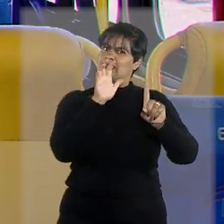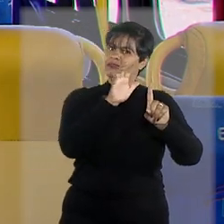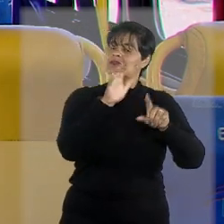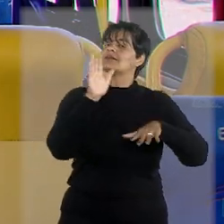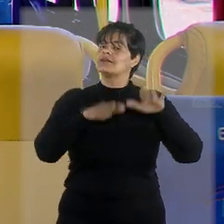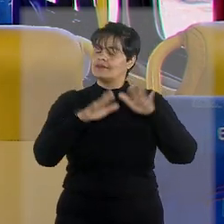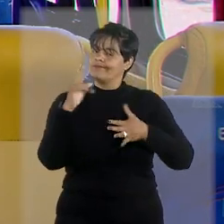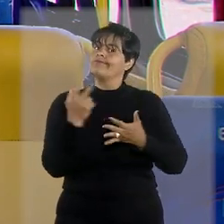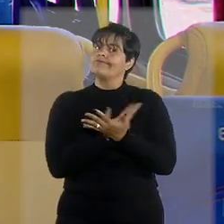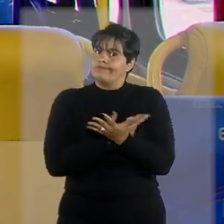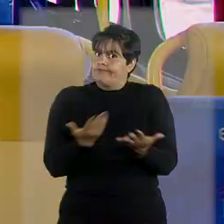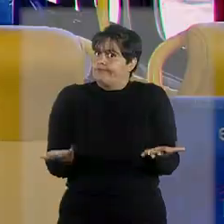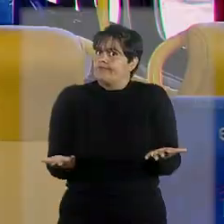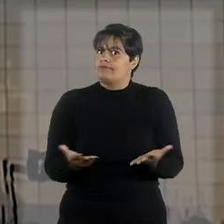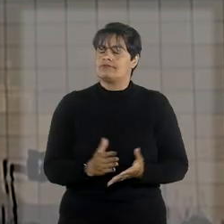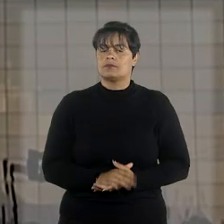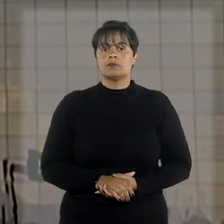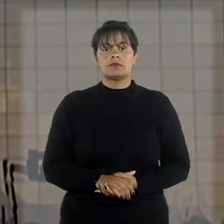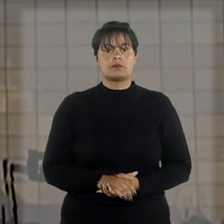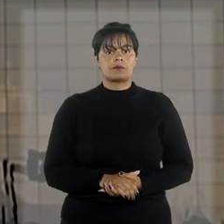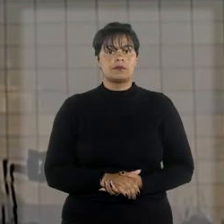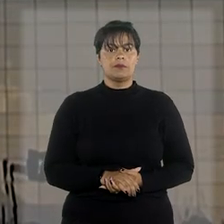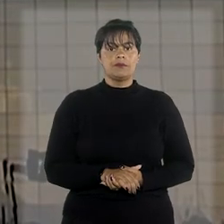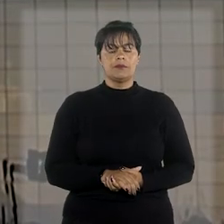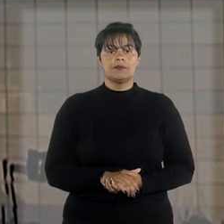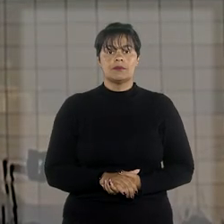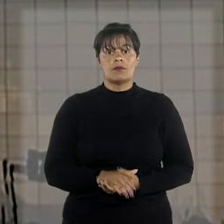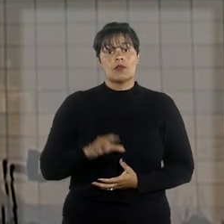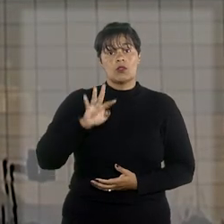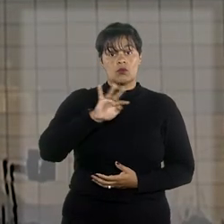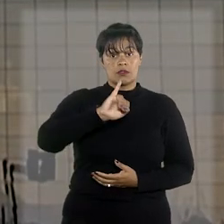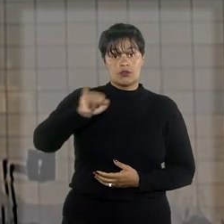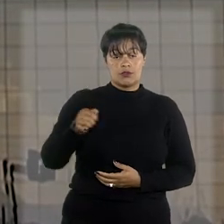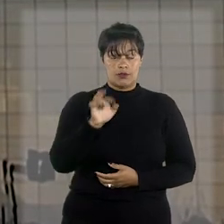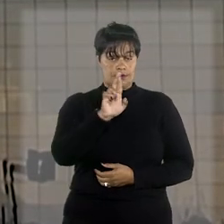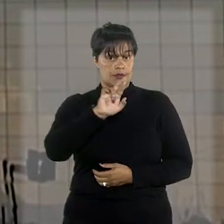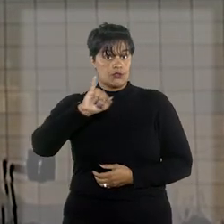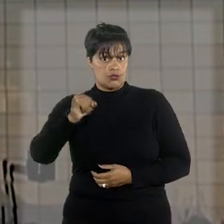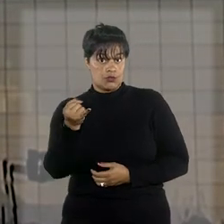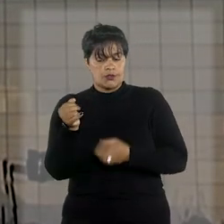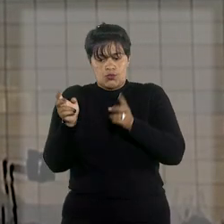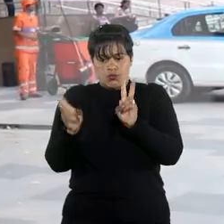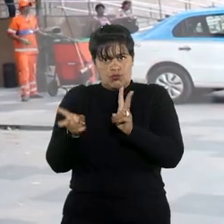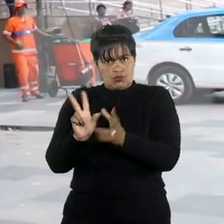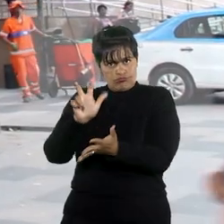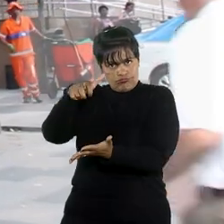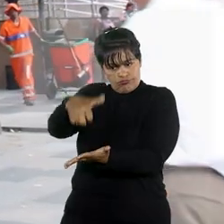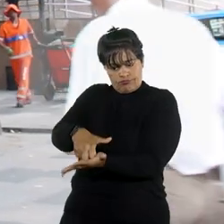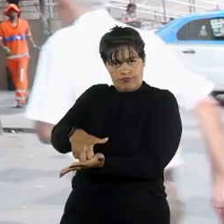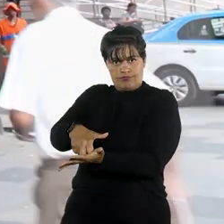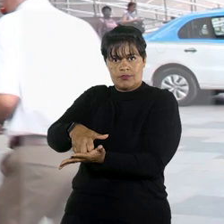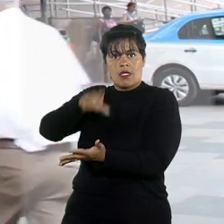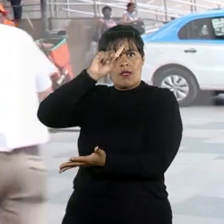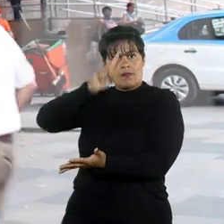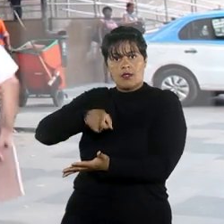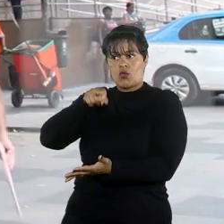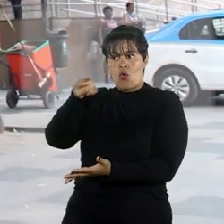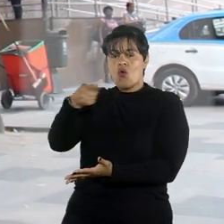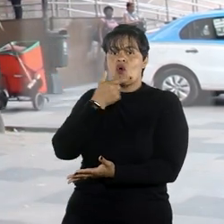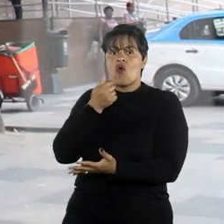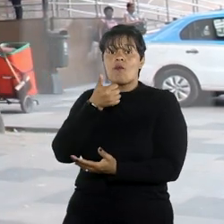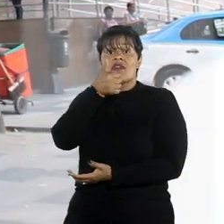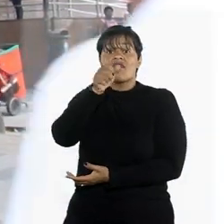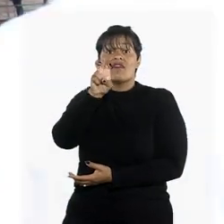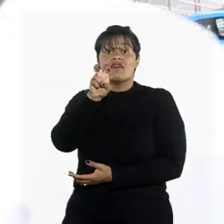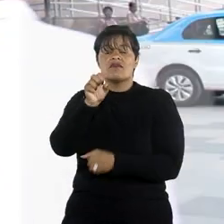reconhecimento feito pela vítima. O Tribunal de Justiça do Rio de Janeiro manteve a sentença de primeiro grau que condenou o denunciado a 15